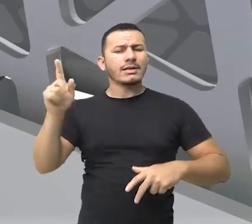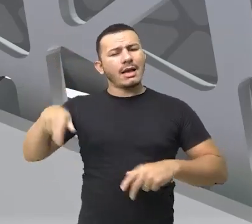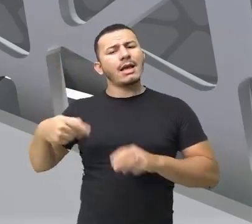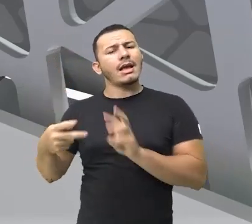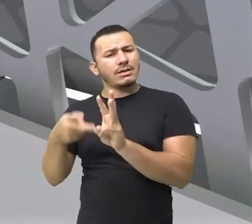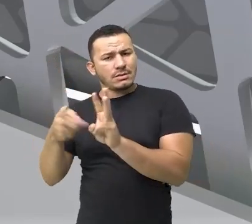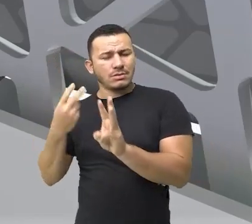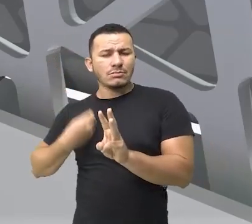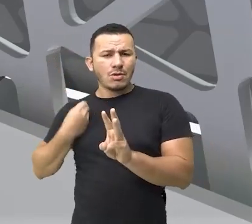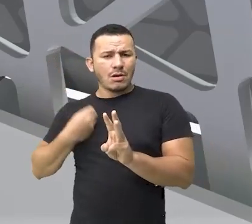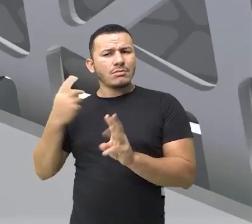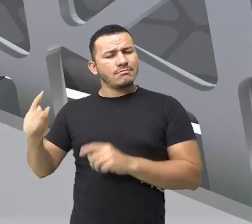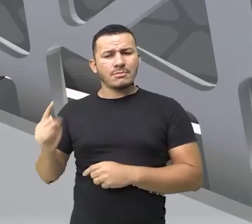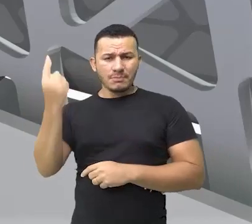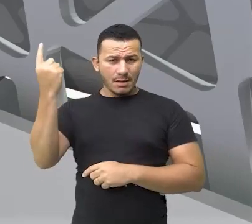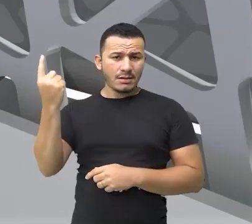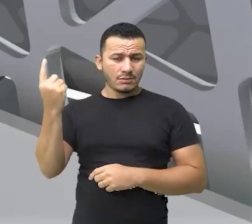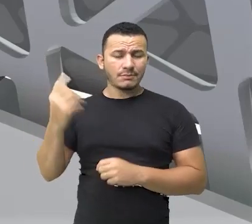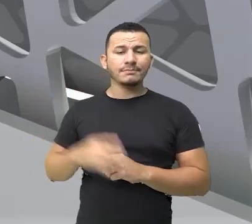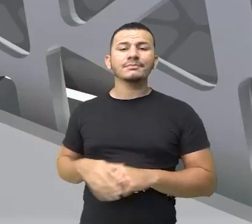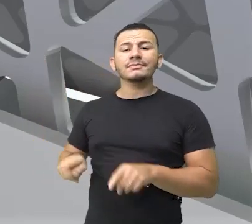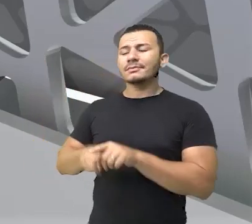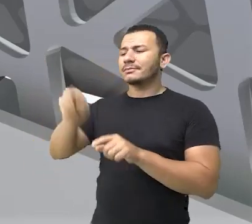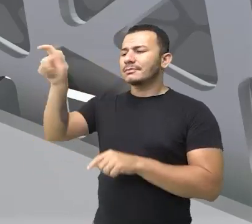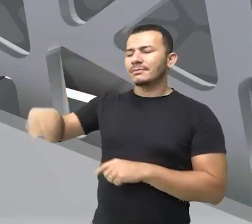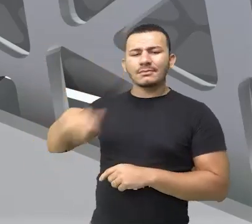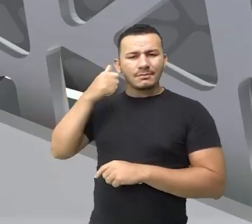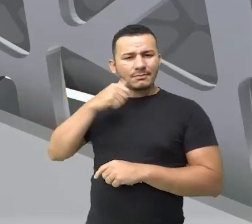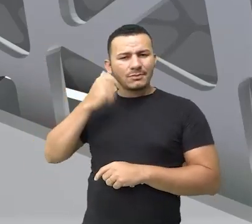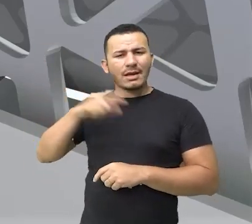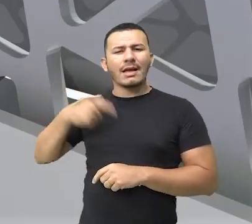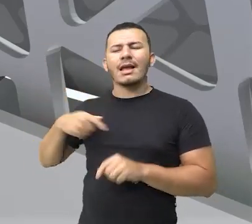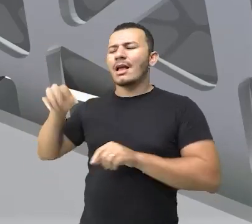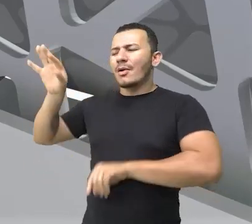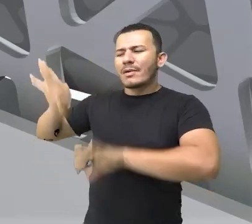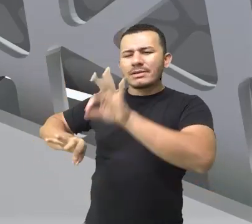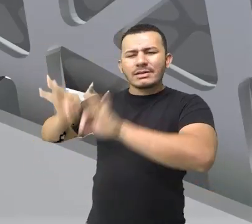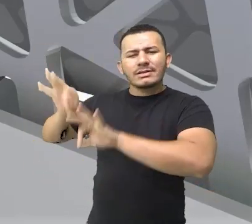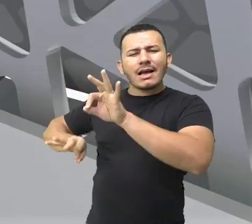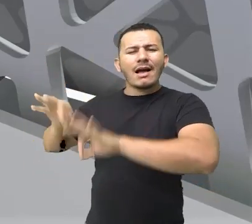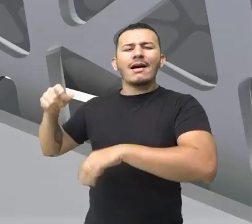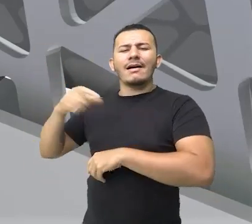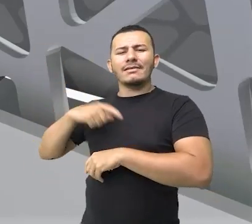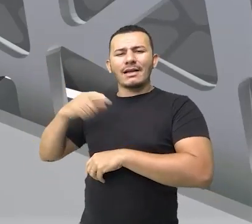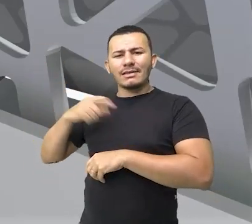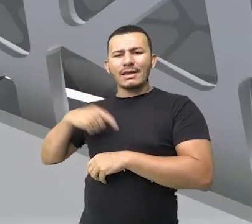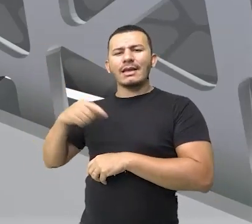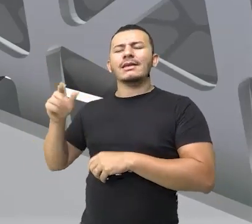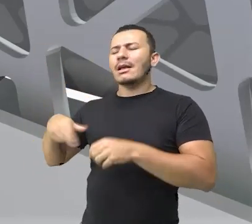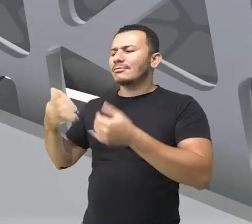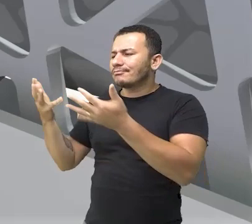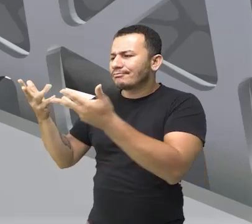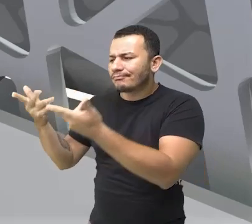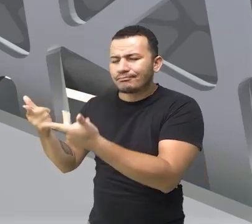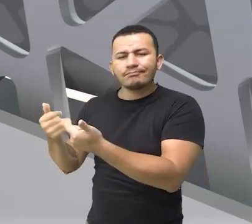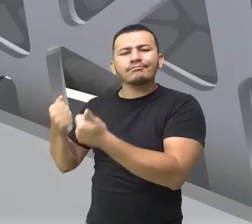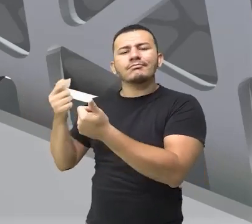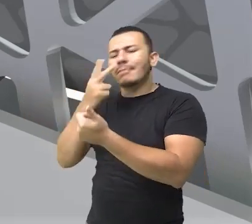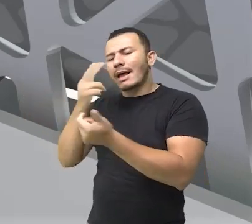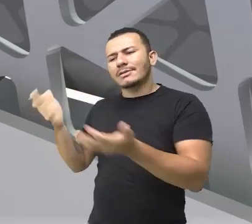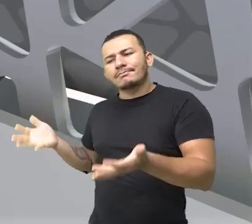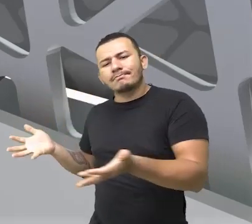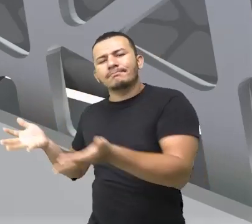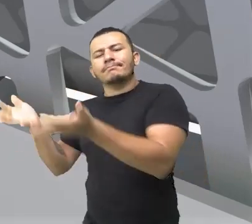certo? E observem também que Iracema é idealizada, certo? Então, Iracema é idealizada é uma forma de